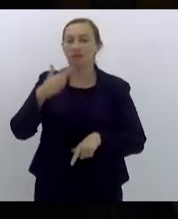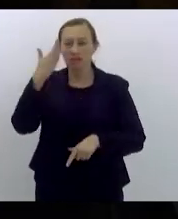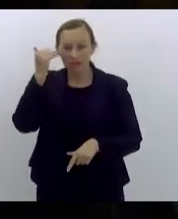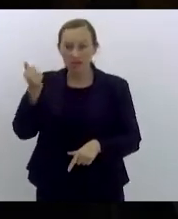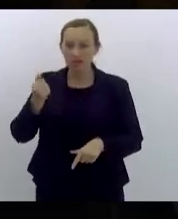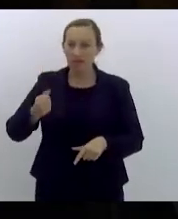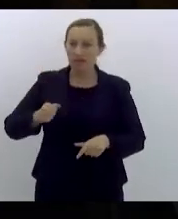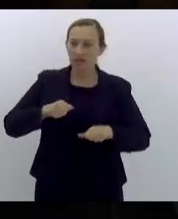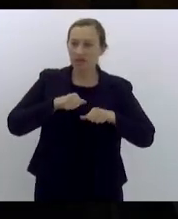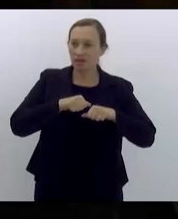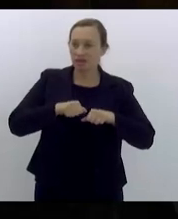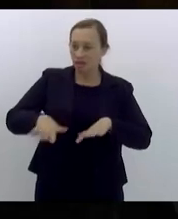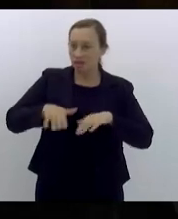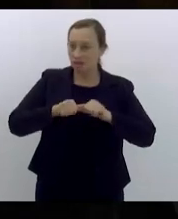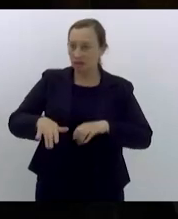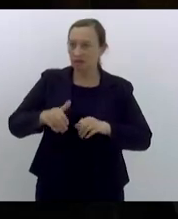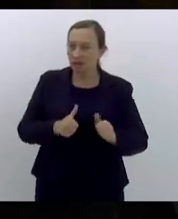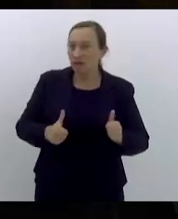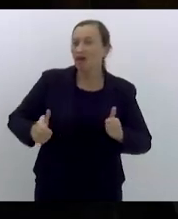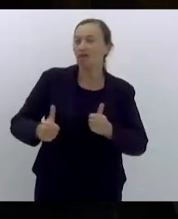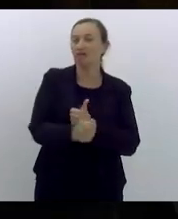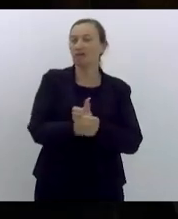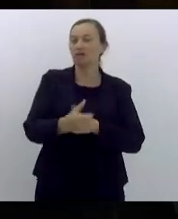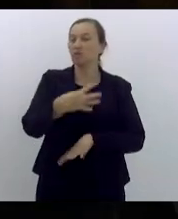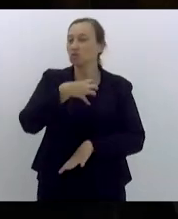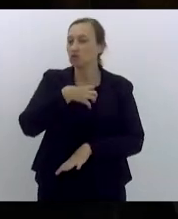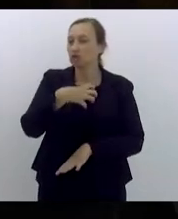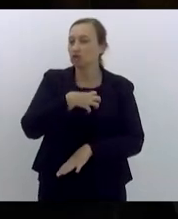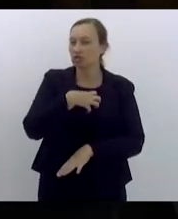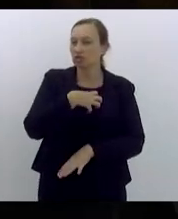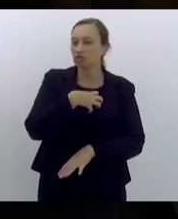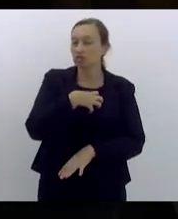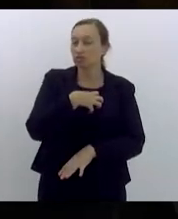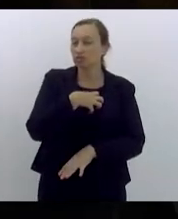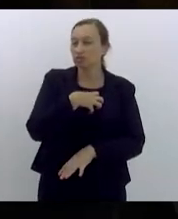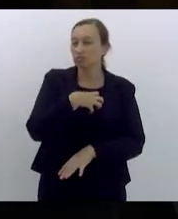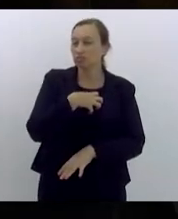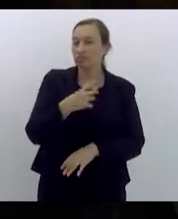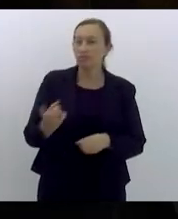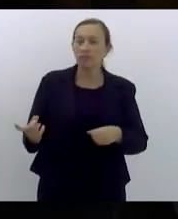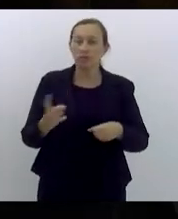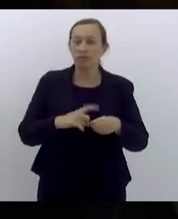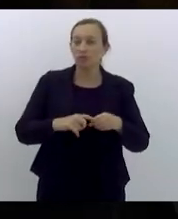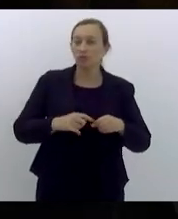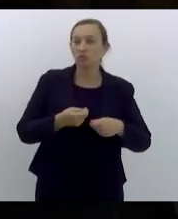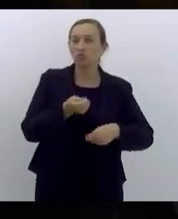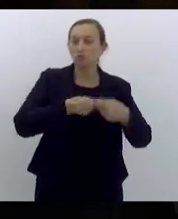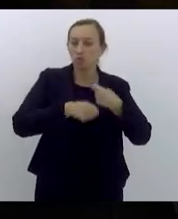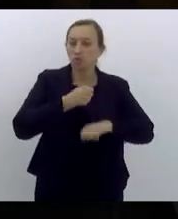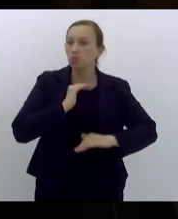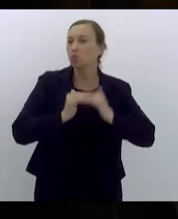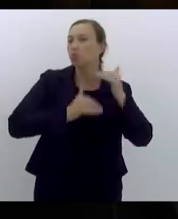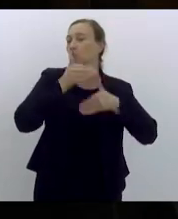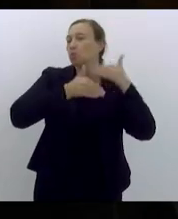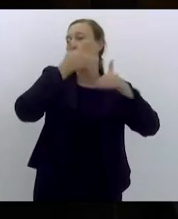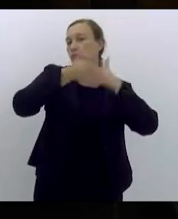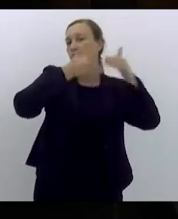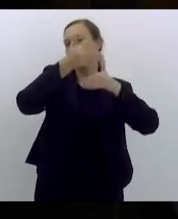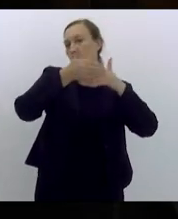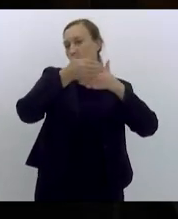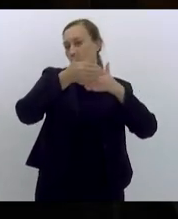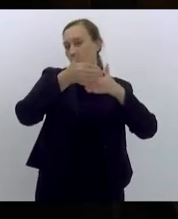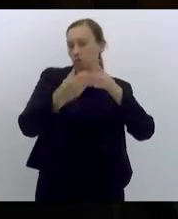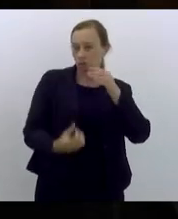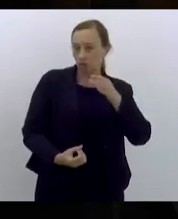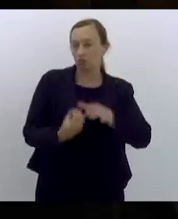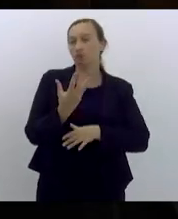marchar à frente na vanguarda no sentido de retomada do crescimento econômico dinamização da cadeia